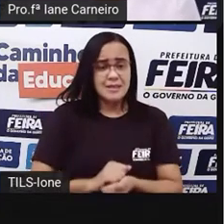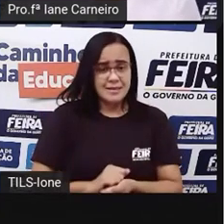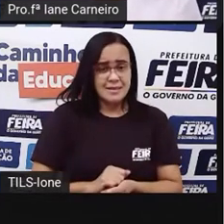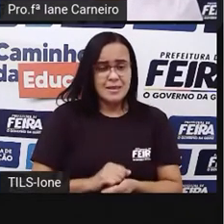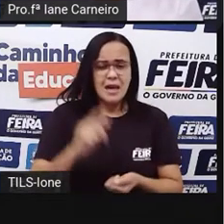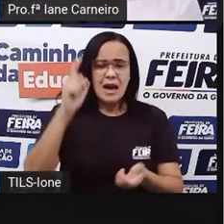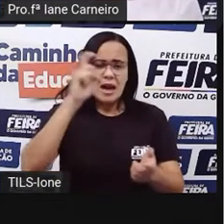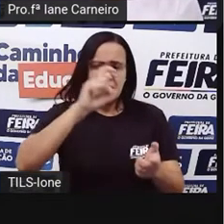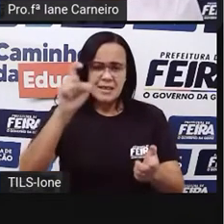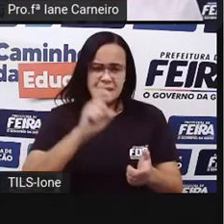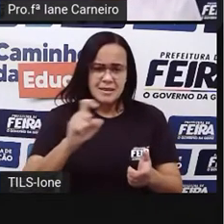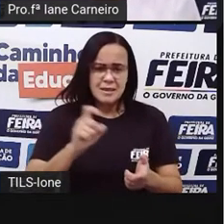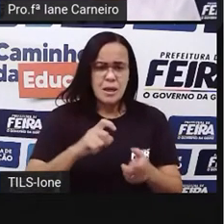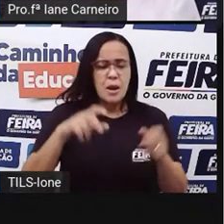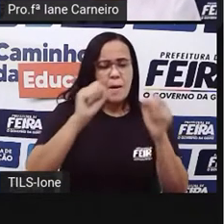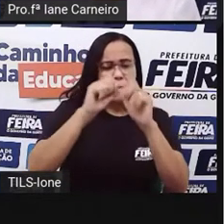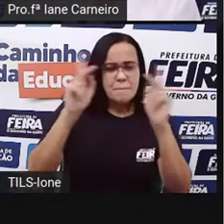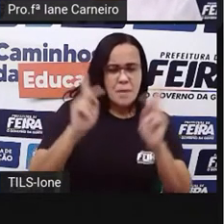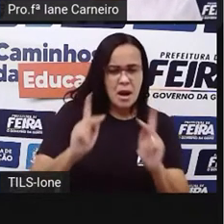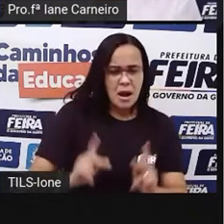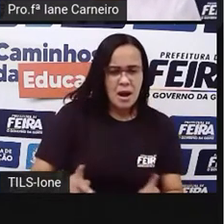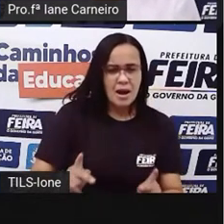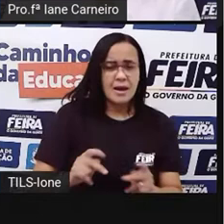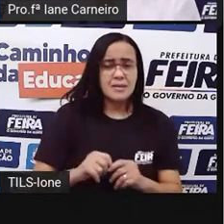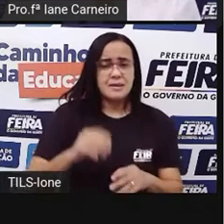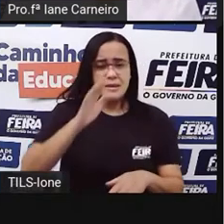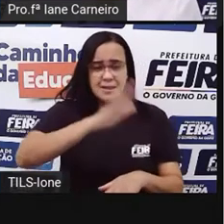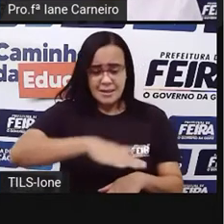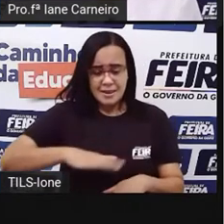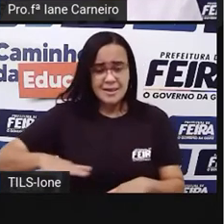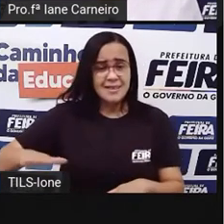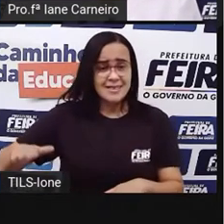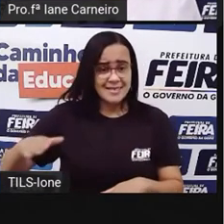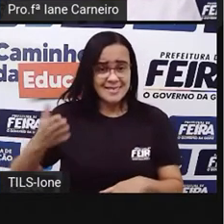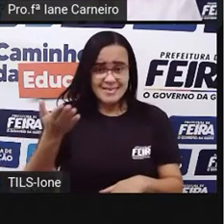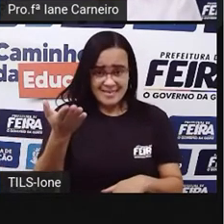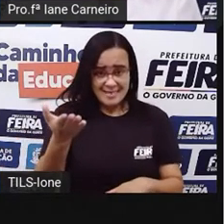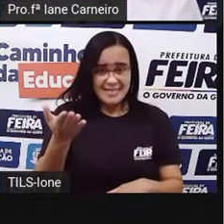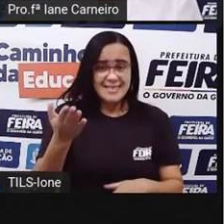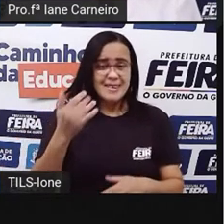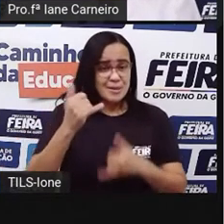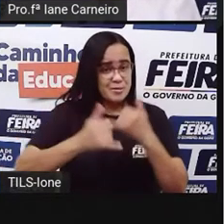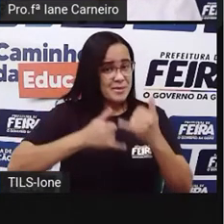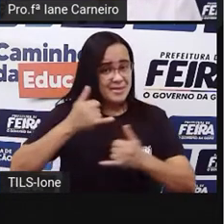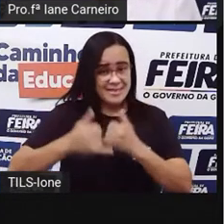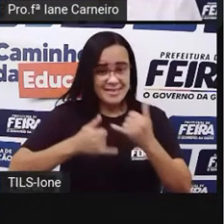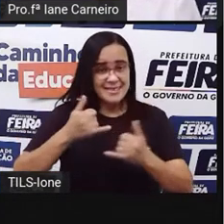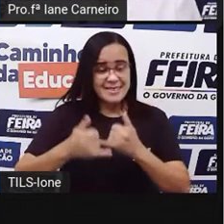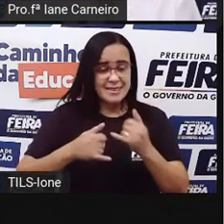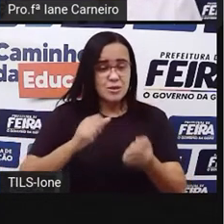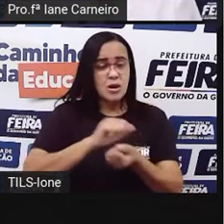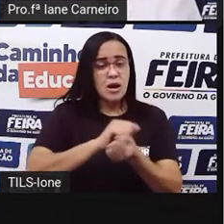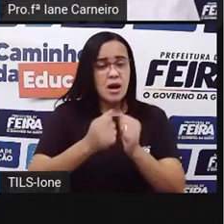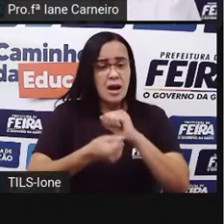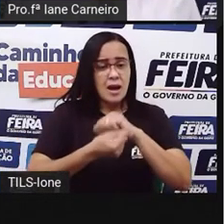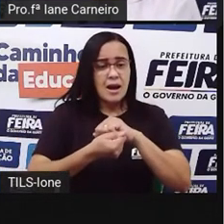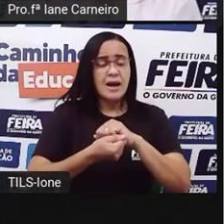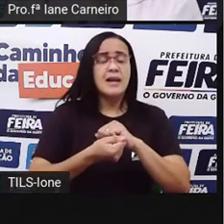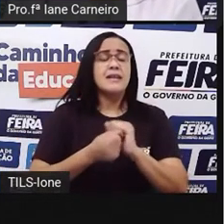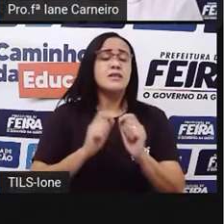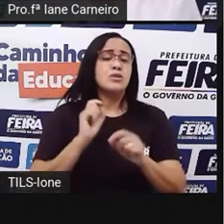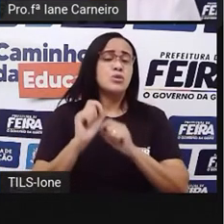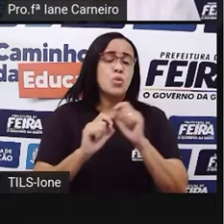A gente vê aqui um campo de futebol, né? As crianças aqui brincando, né? Então, essa arte, né? A arte do grafite, hoje em dia, é uma forma de